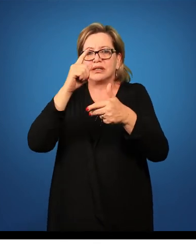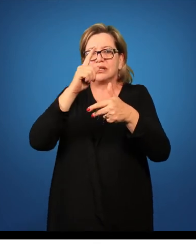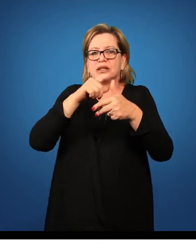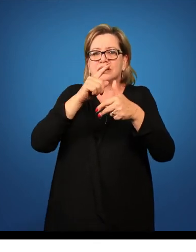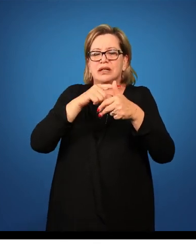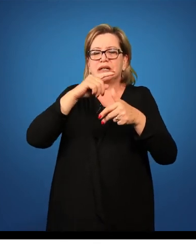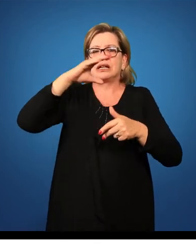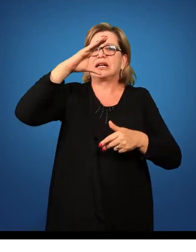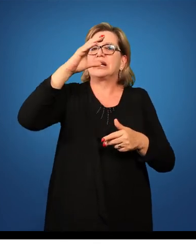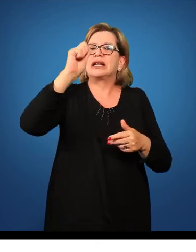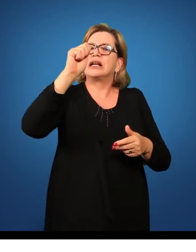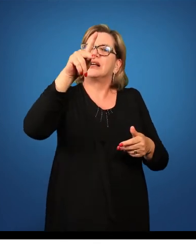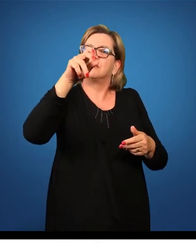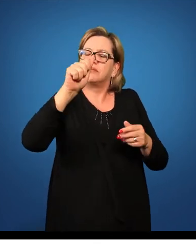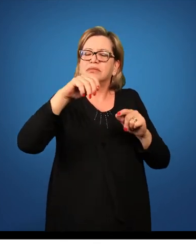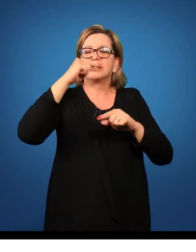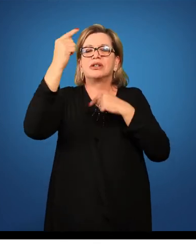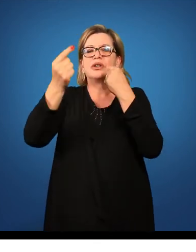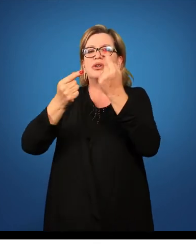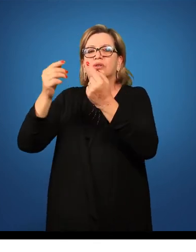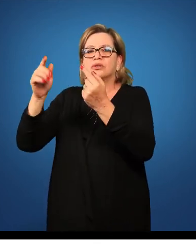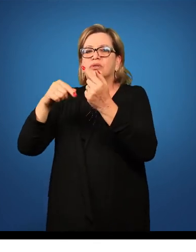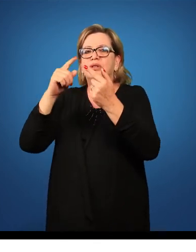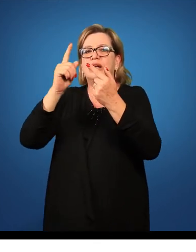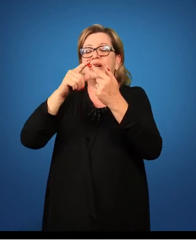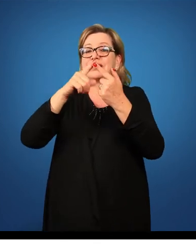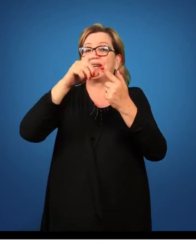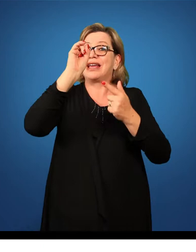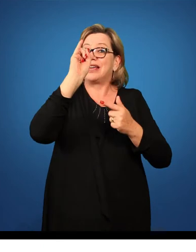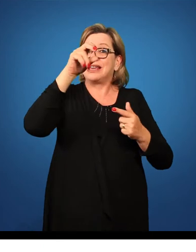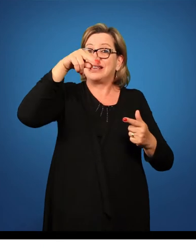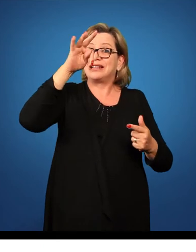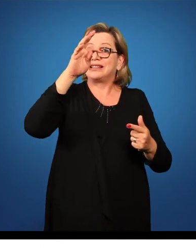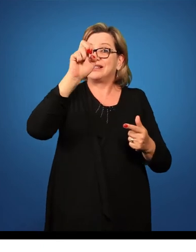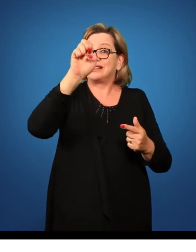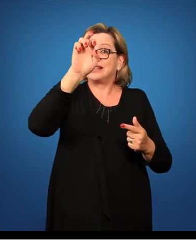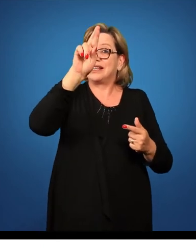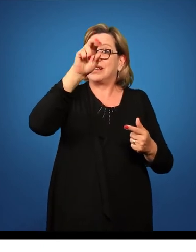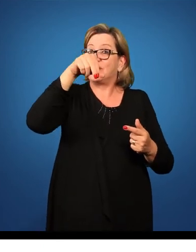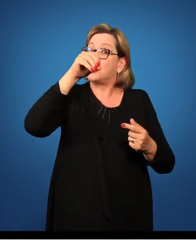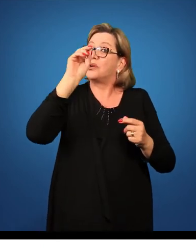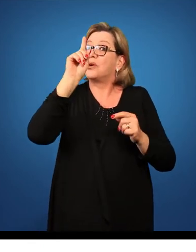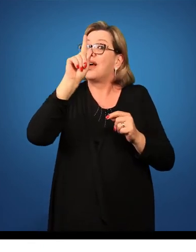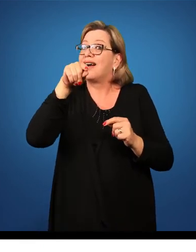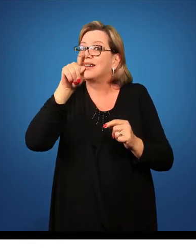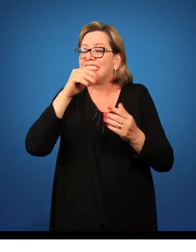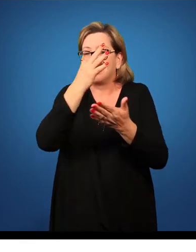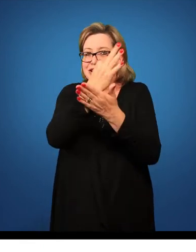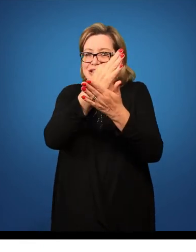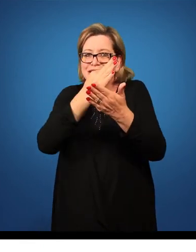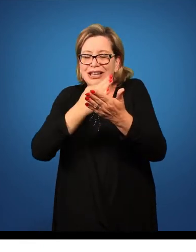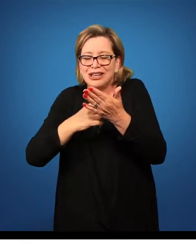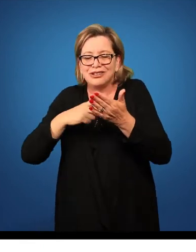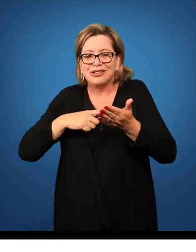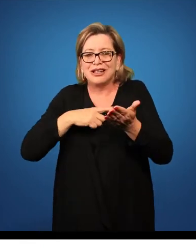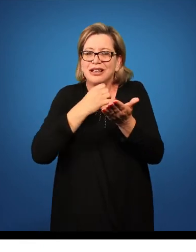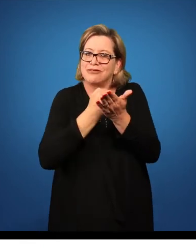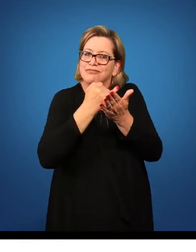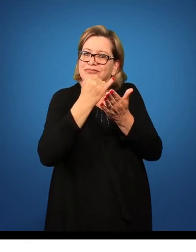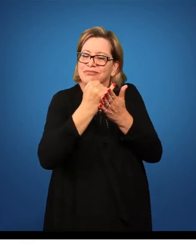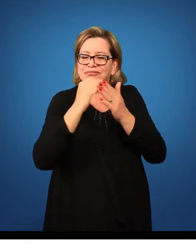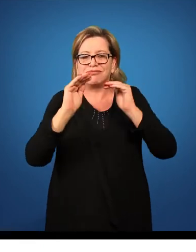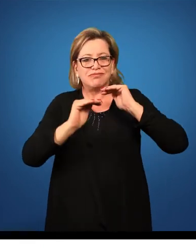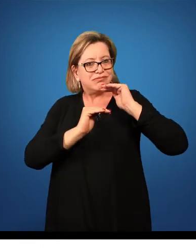é a capa e a folha de rosto. Os elementos internos são chamados de textuais, onde consta a introdução, o